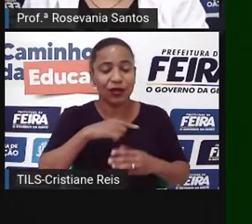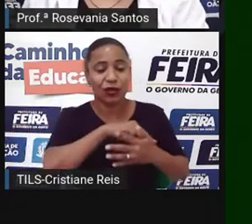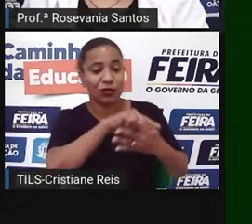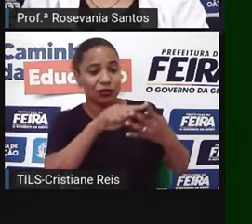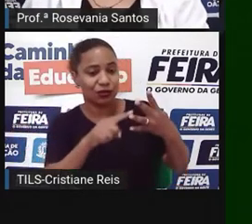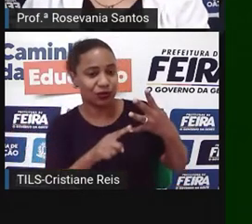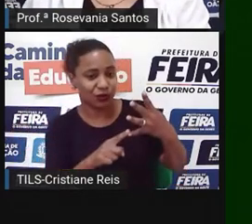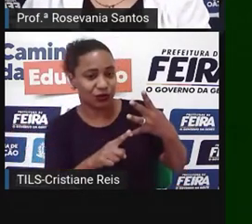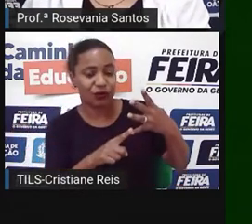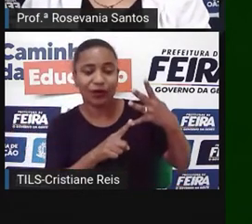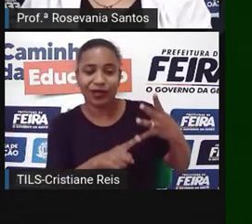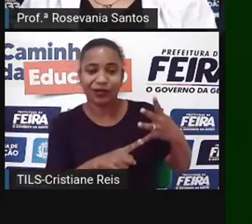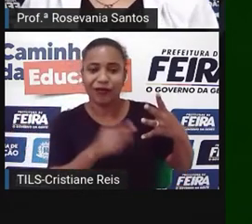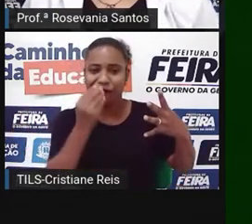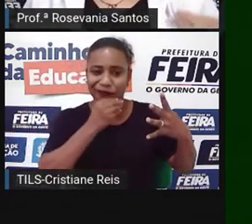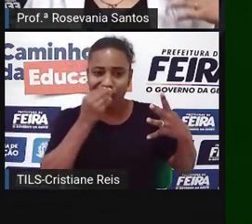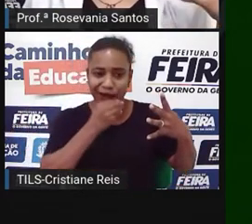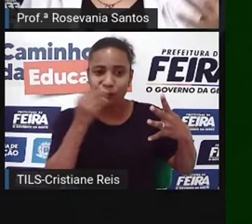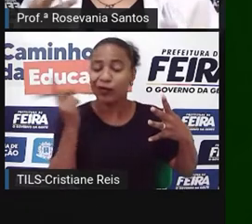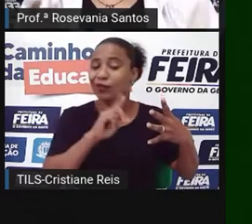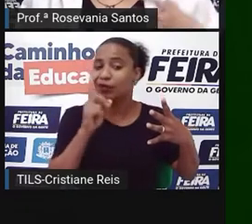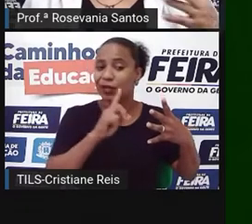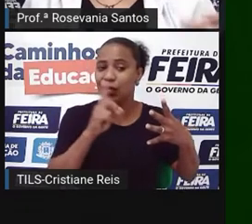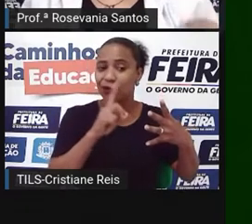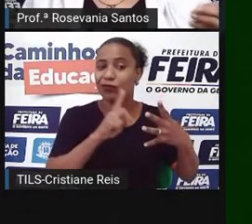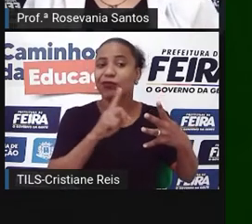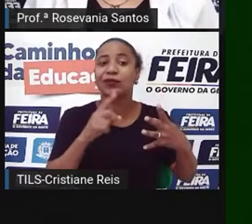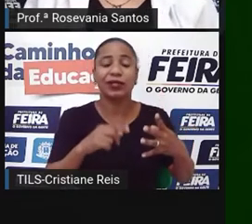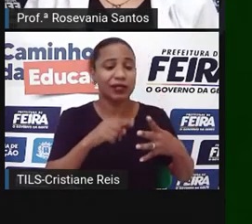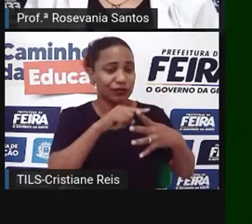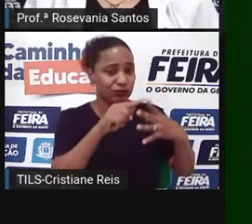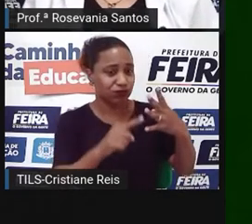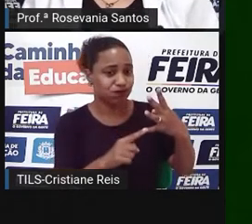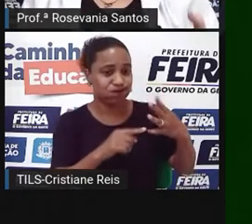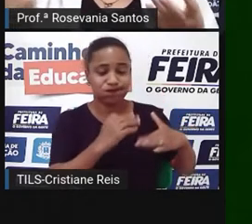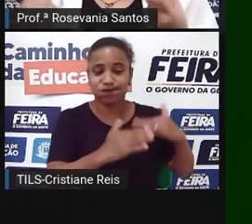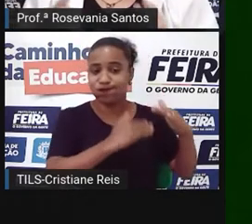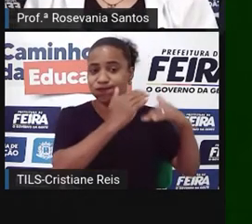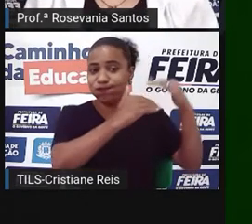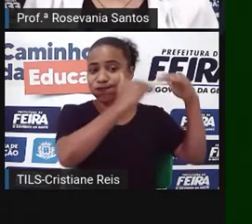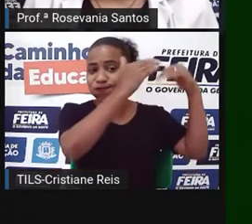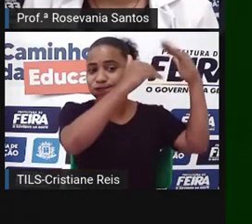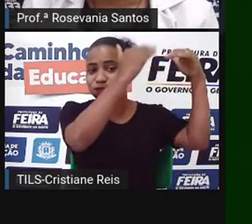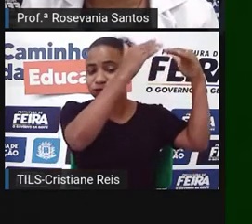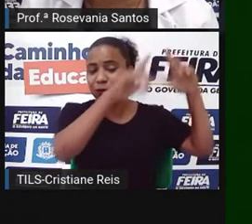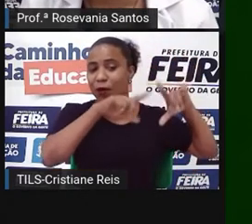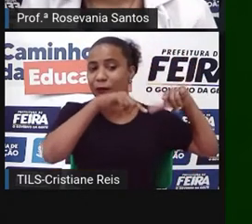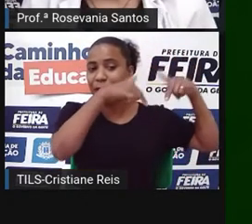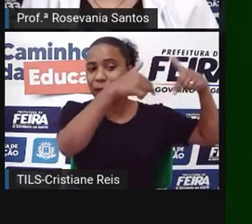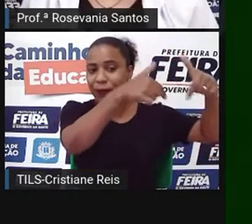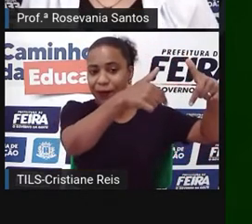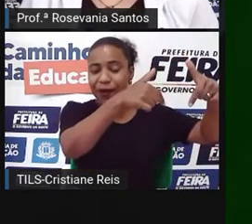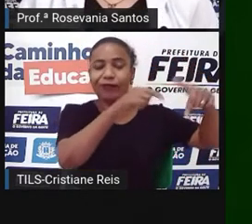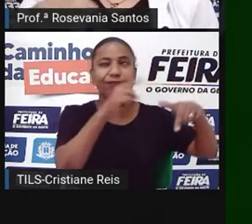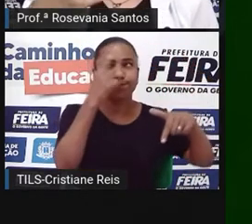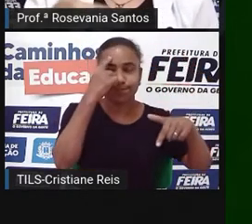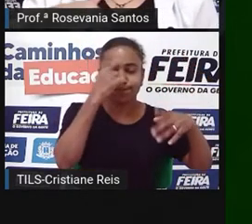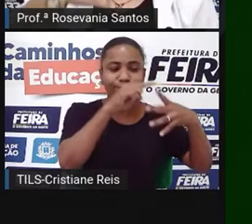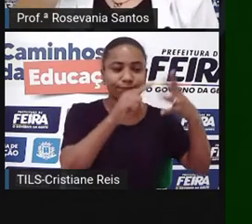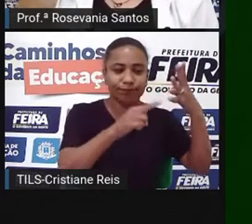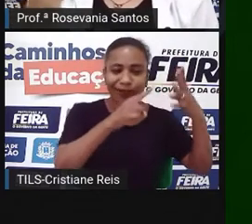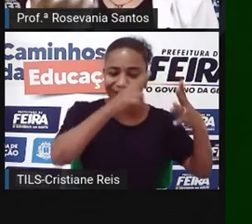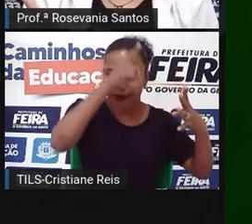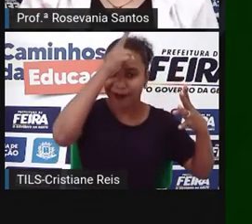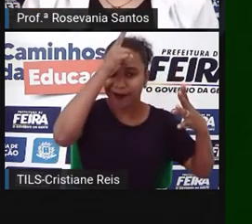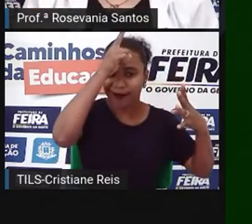quatro países? Não. É porque eles já se desenvolveram tão que eles ficaram com a parte de criação dessas empresas. E a